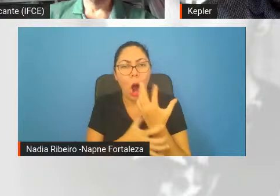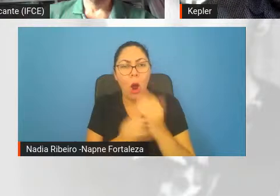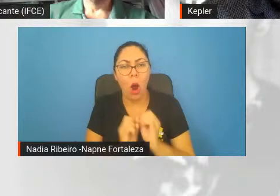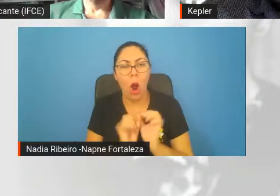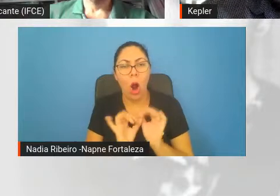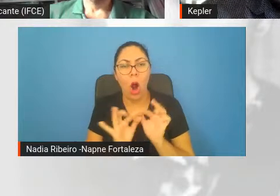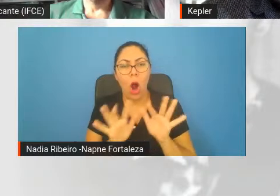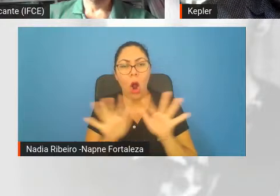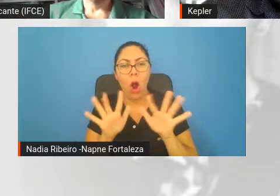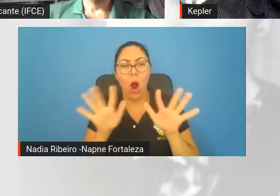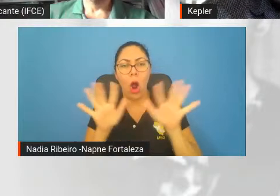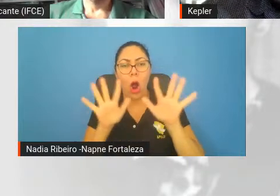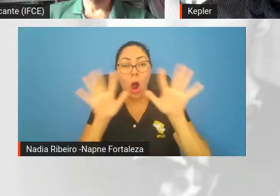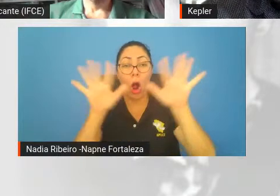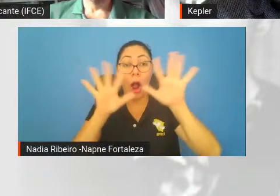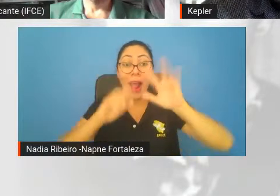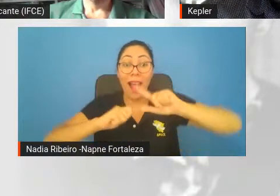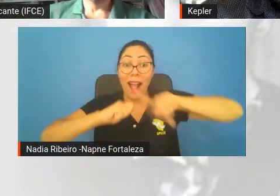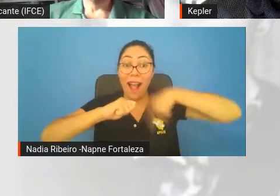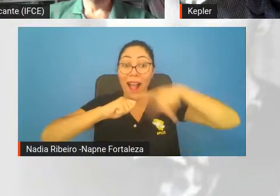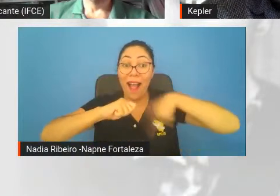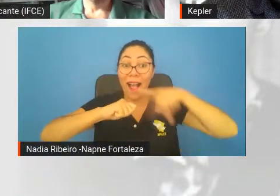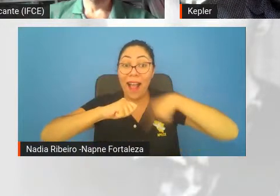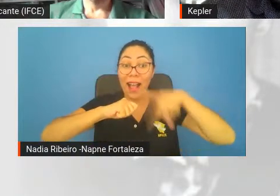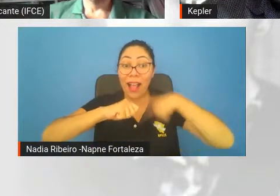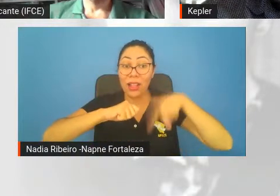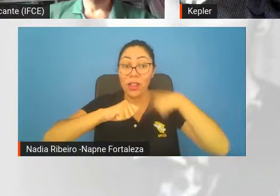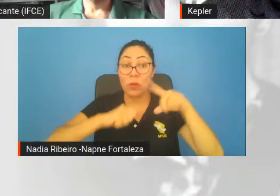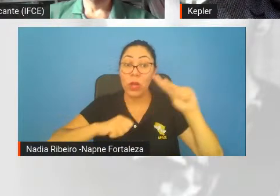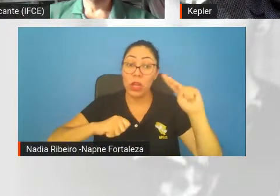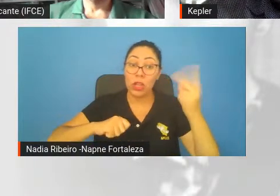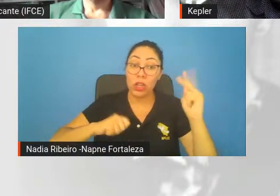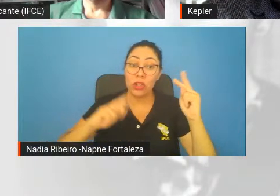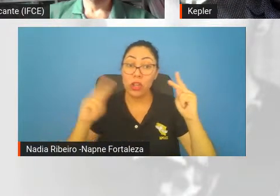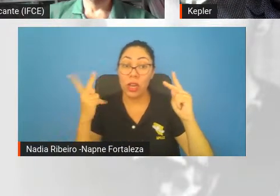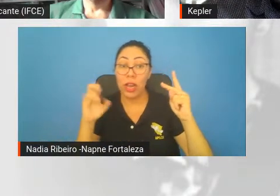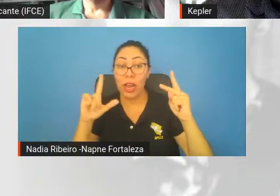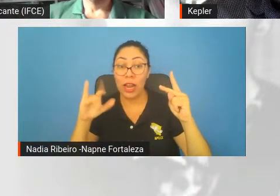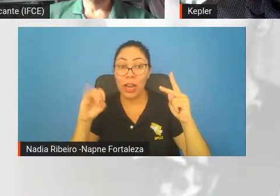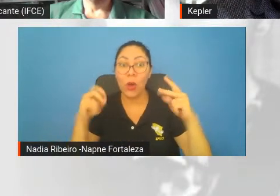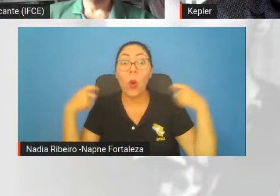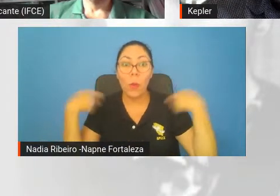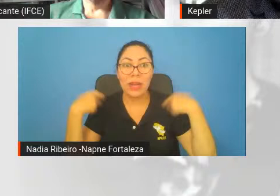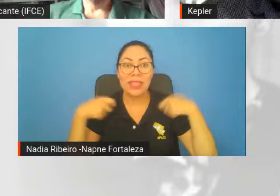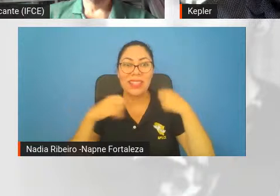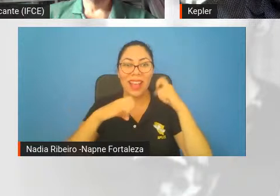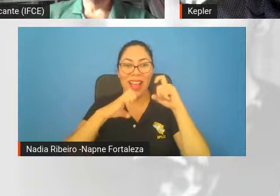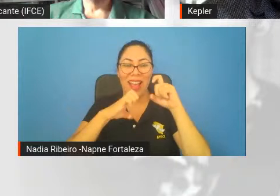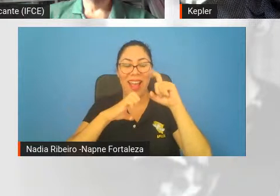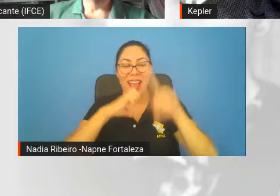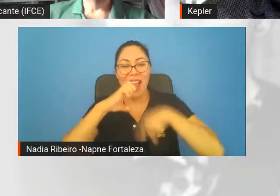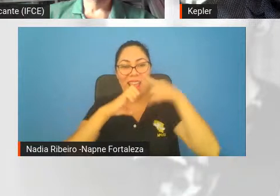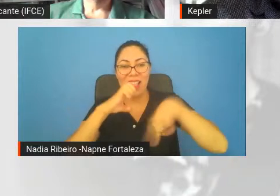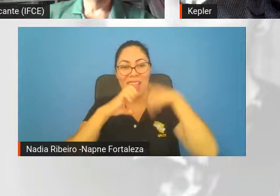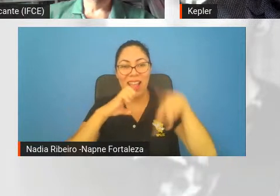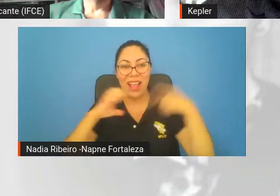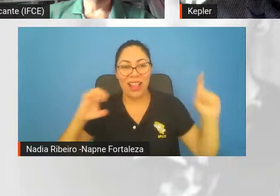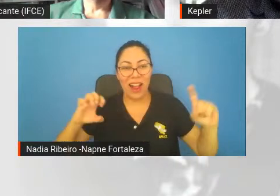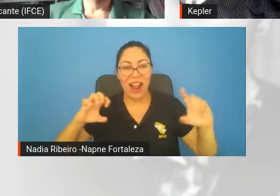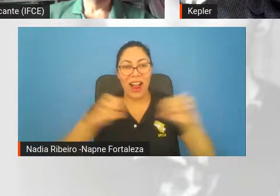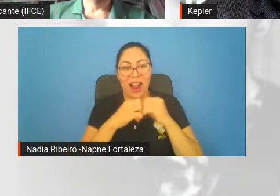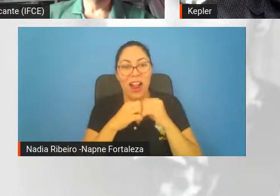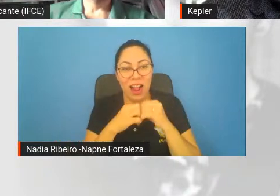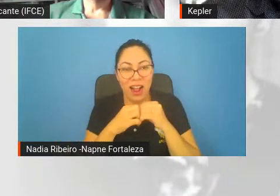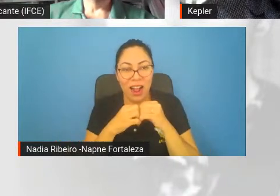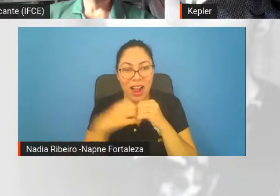o átomo de hidrogênio e hélio, você precisa ter que os elétrons se acoplem junto com os prótons, com os núcleos de